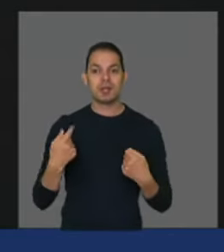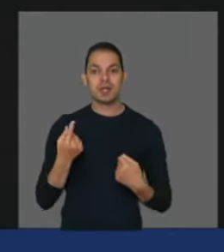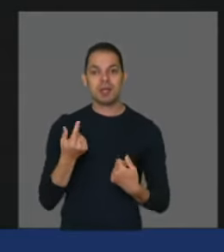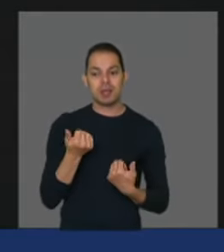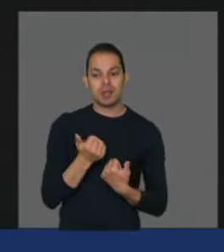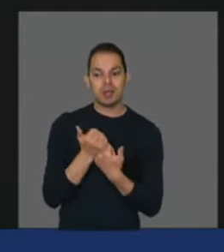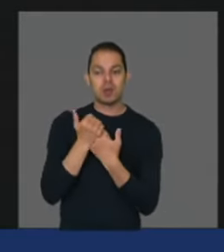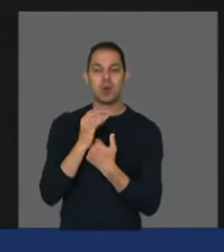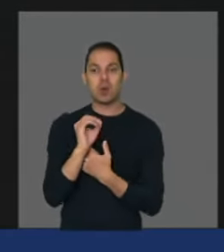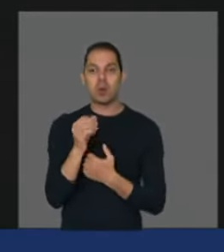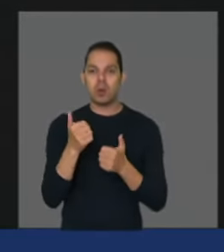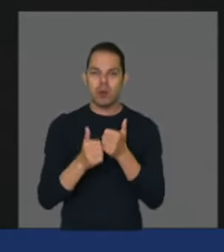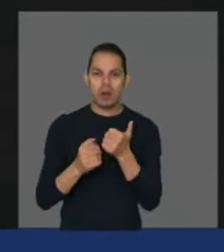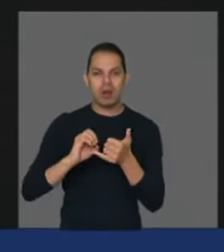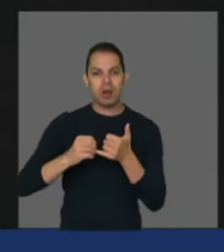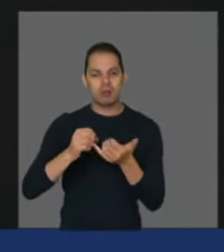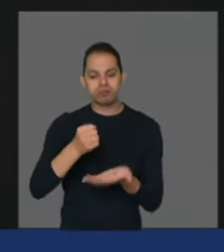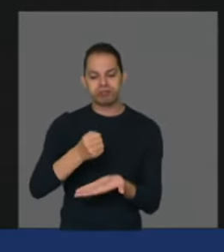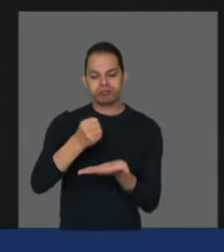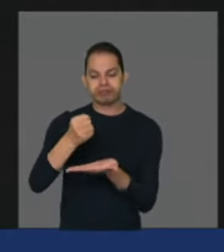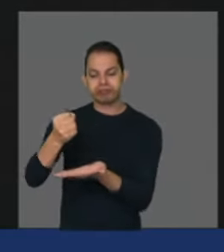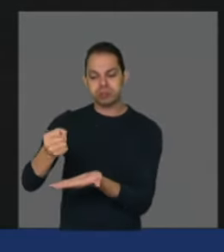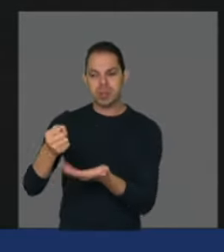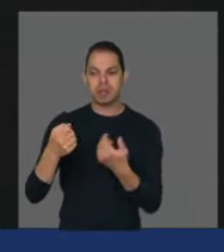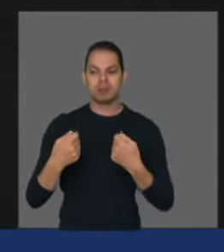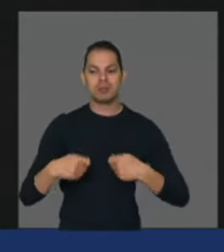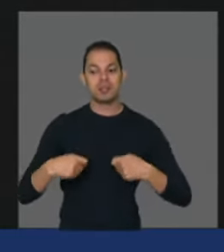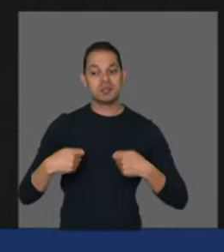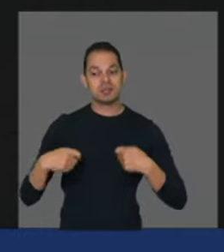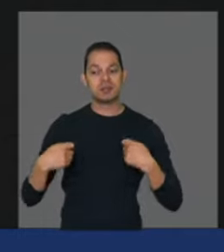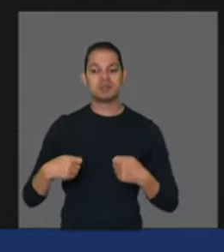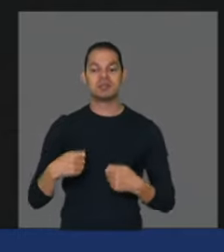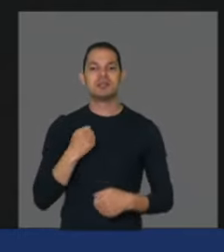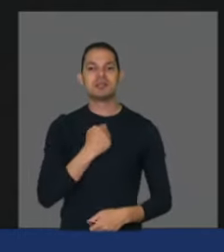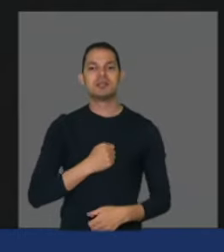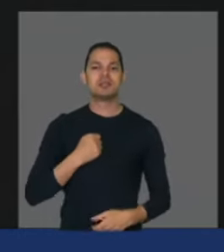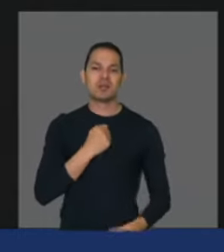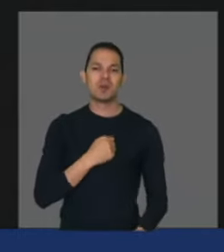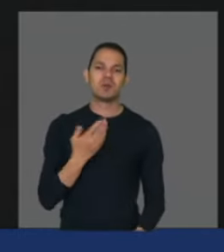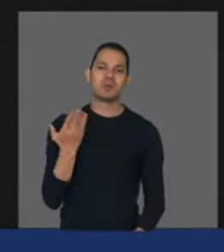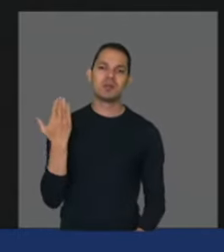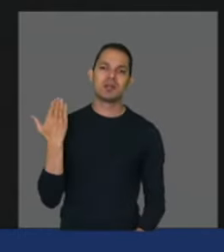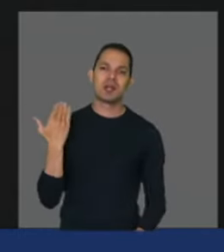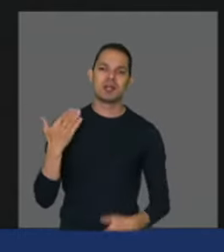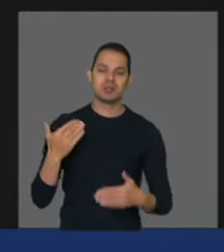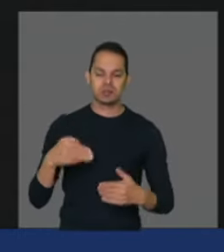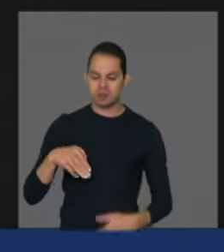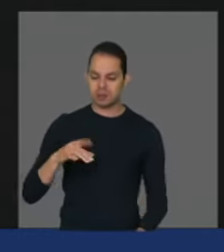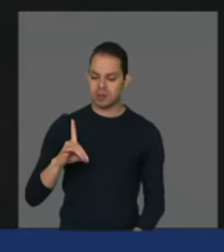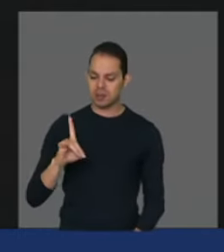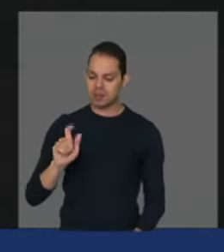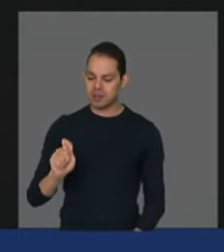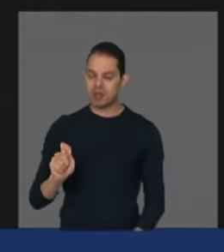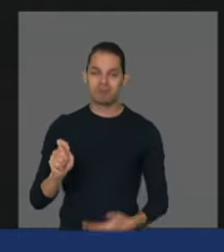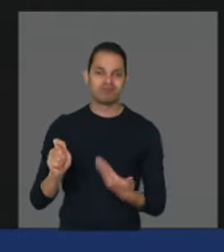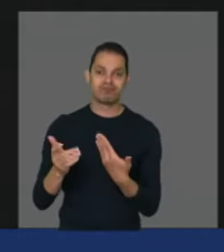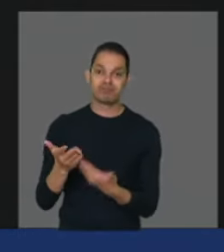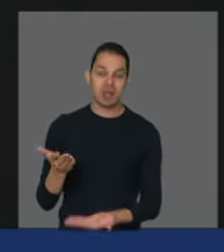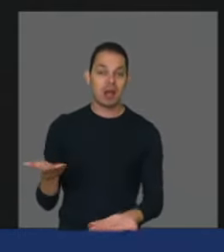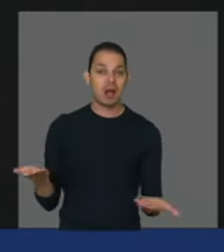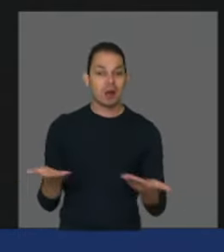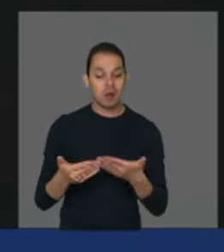básica então saudades do tempo do MDA e nós temos que começar agora eu acho que fazer políticas